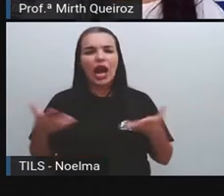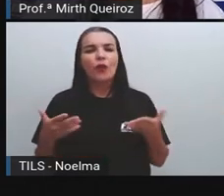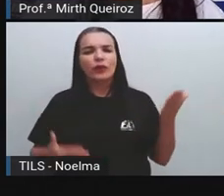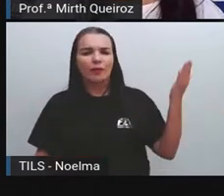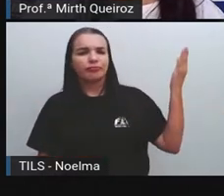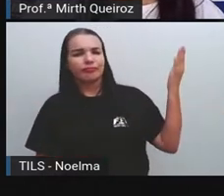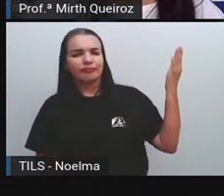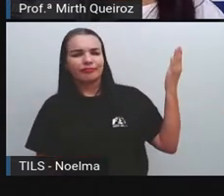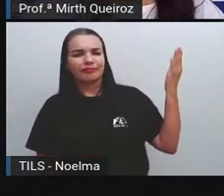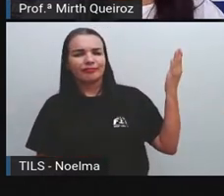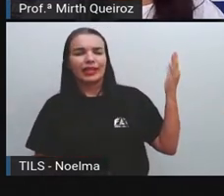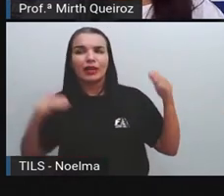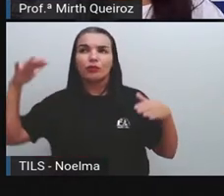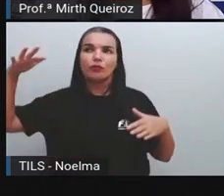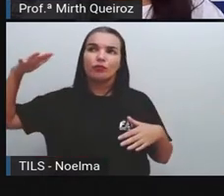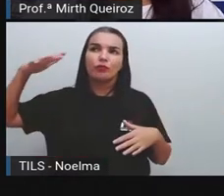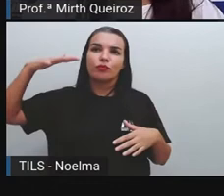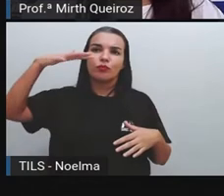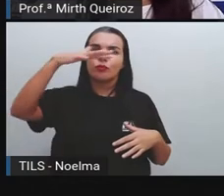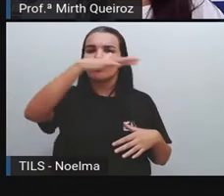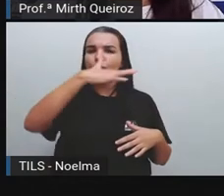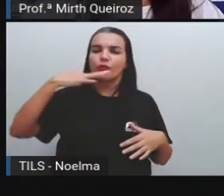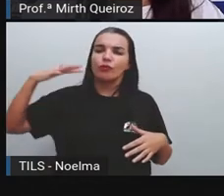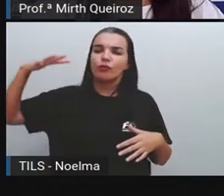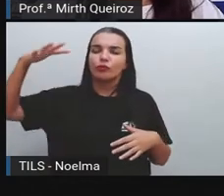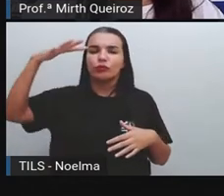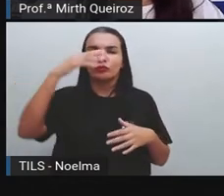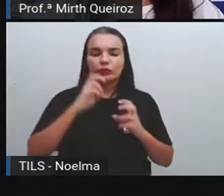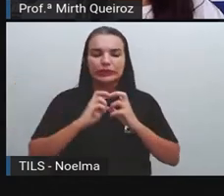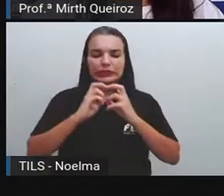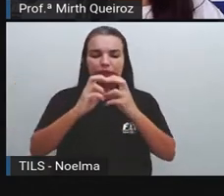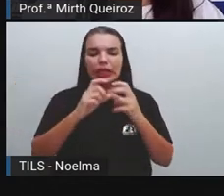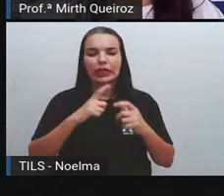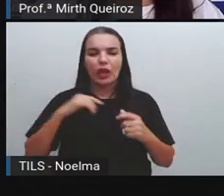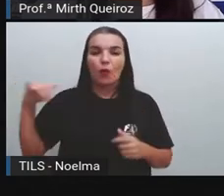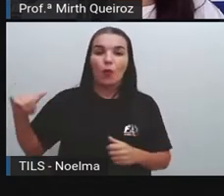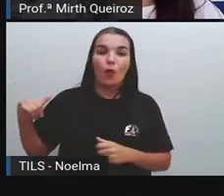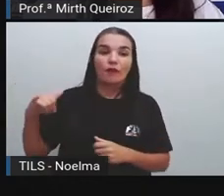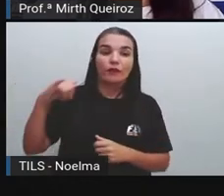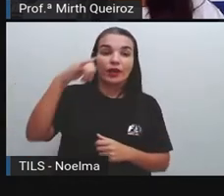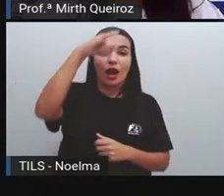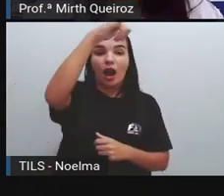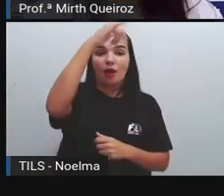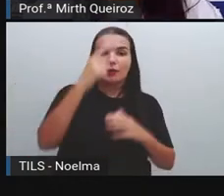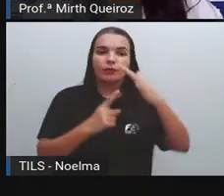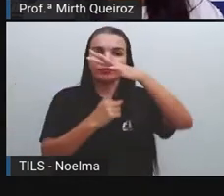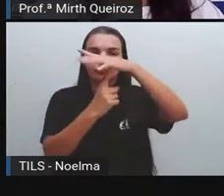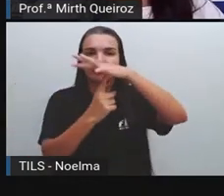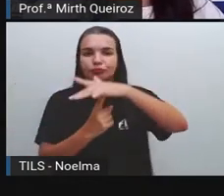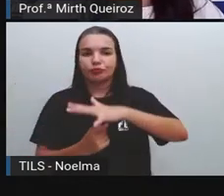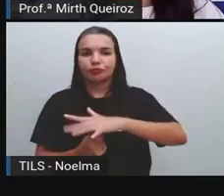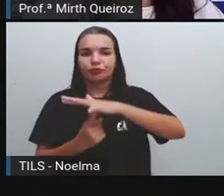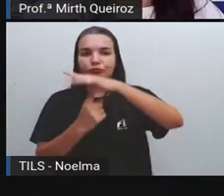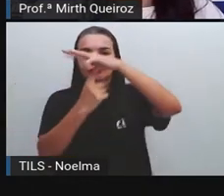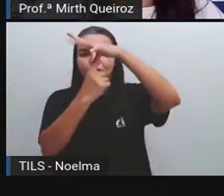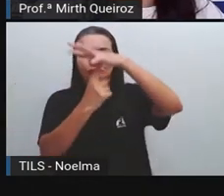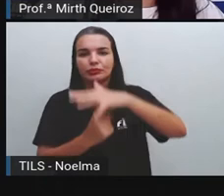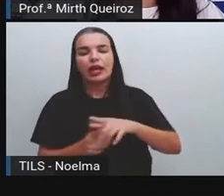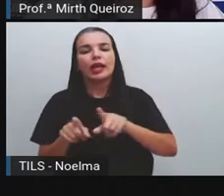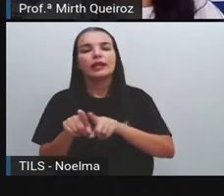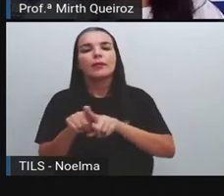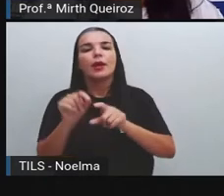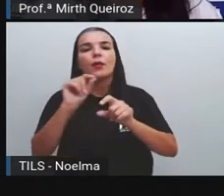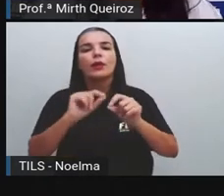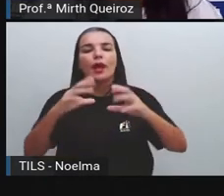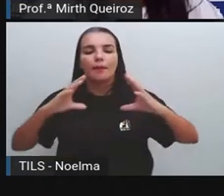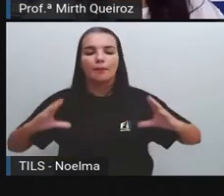E quais são os meios de transporte aéreos? Nós temos o avião, nós temos o helicóptero e nós temos aqueles meios de transporte